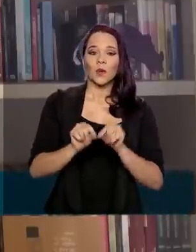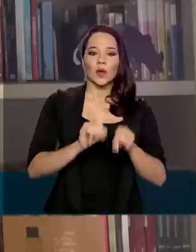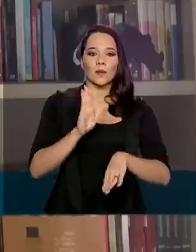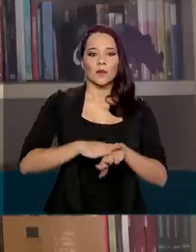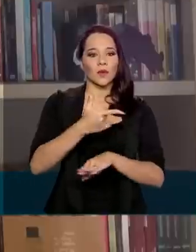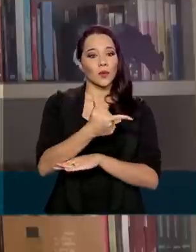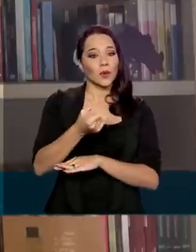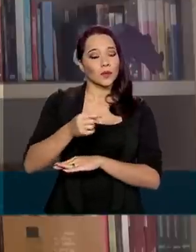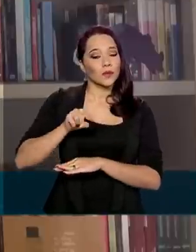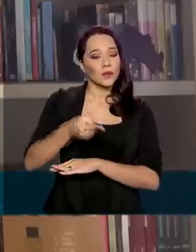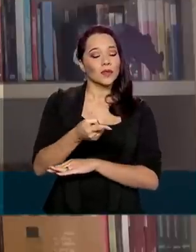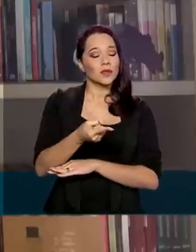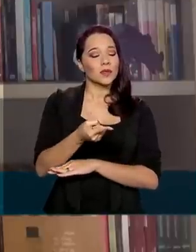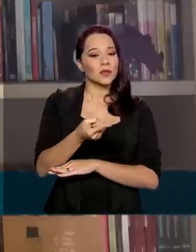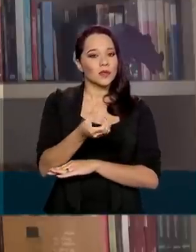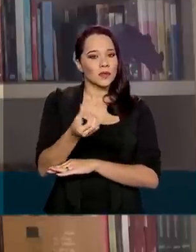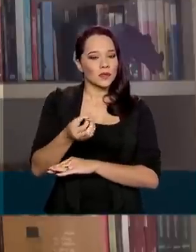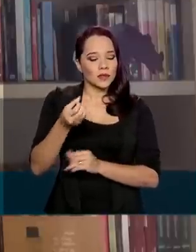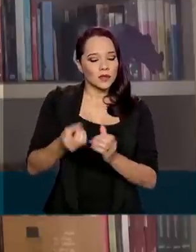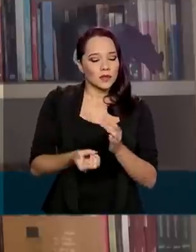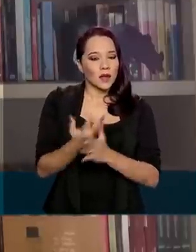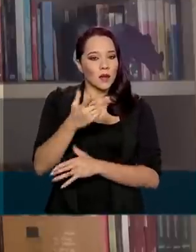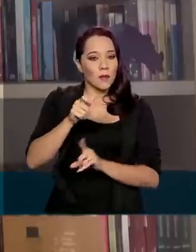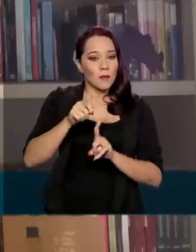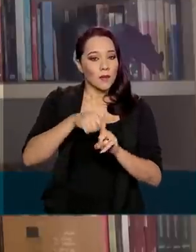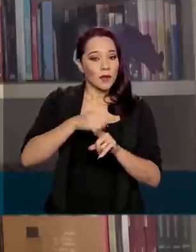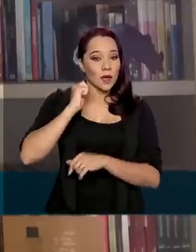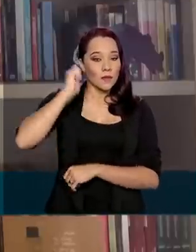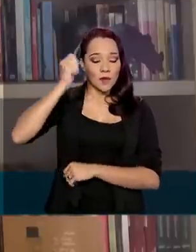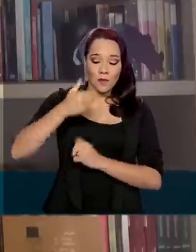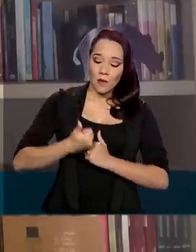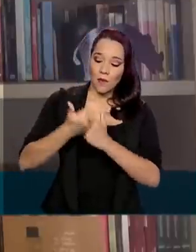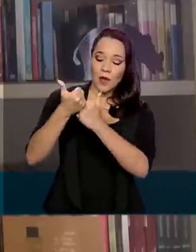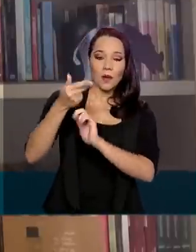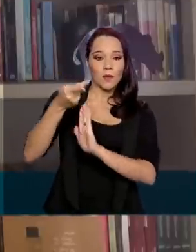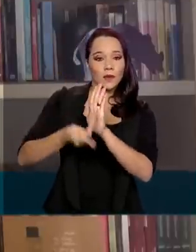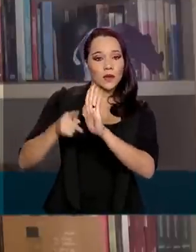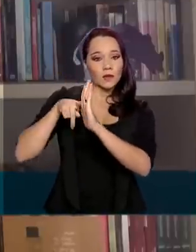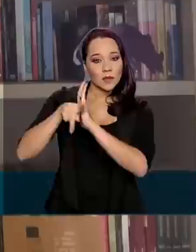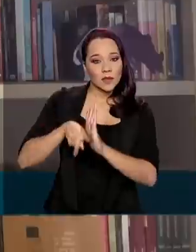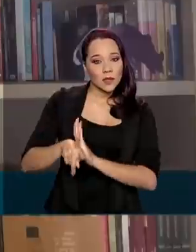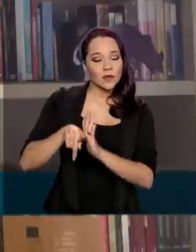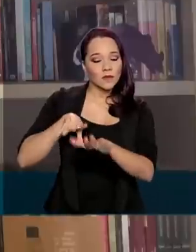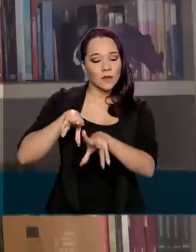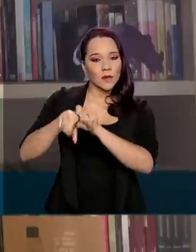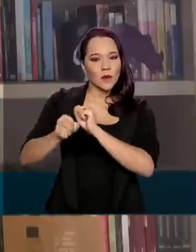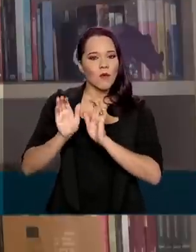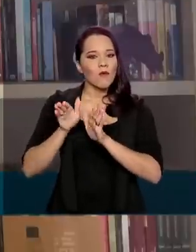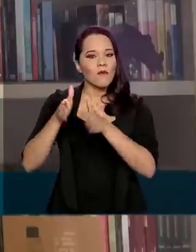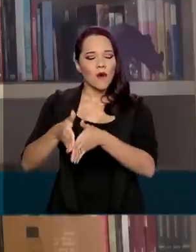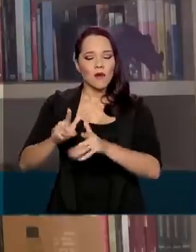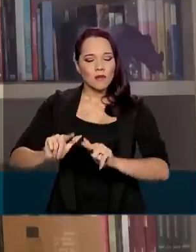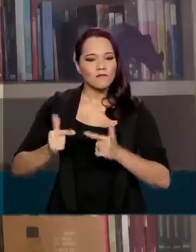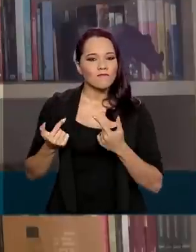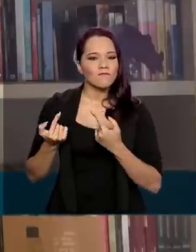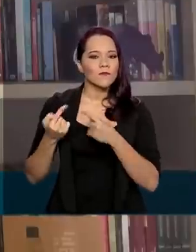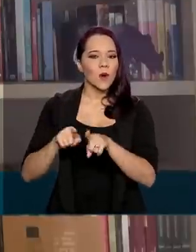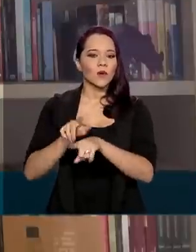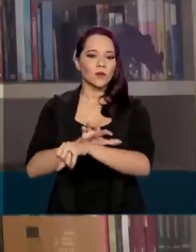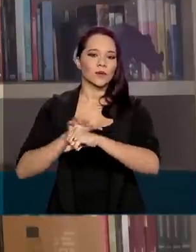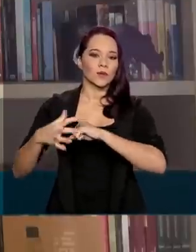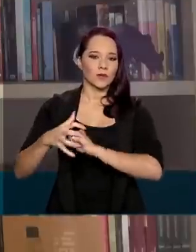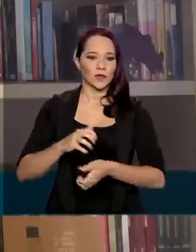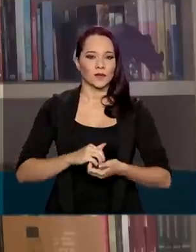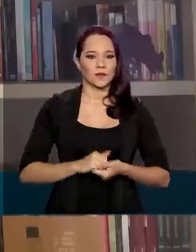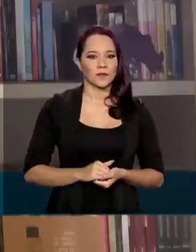.600 foram criadas em abril para apoiar projetos de pesquisa e formação voltados para o enfrentamento da Covid